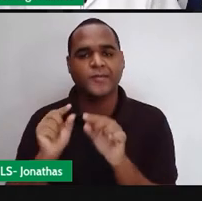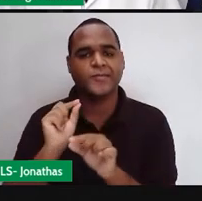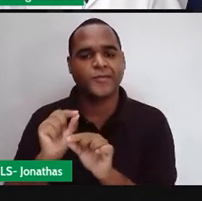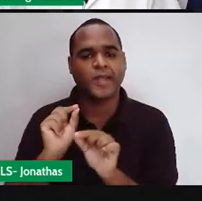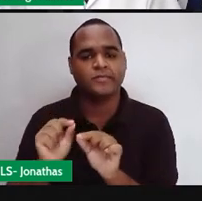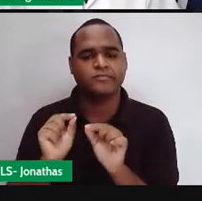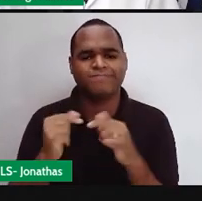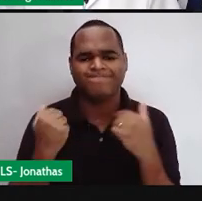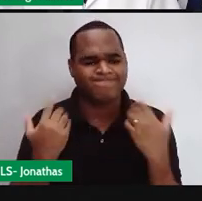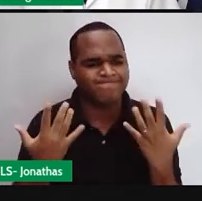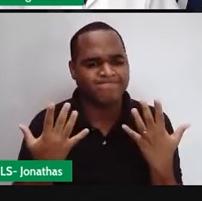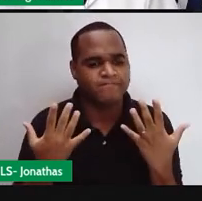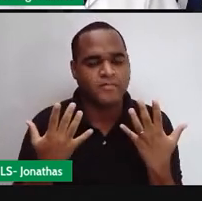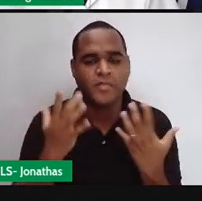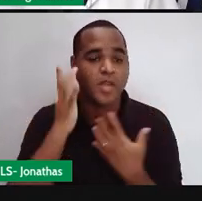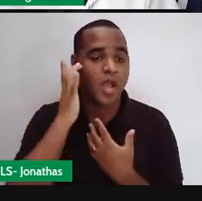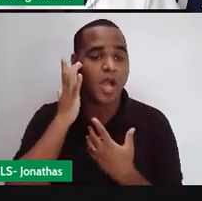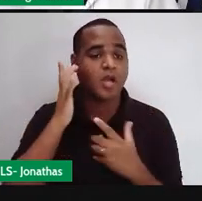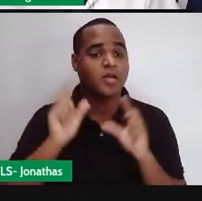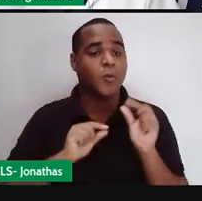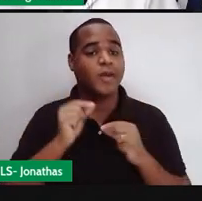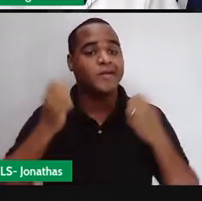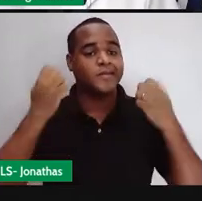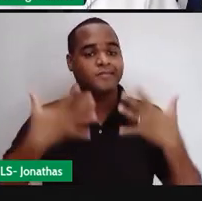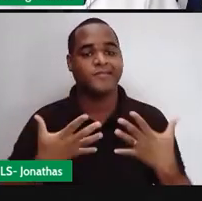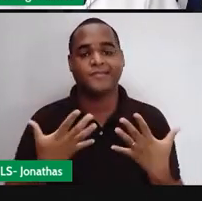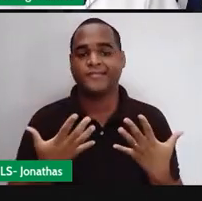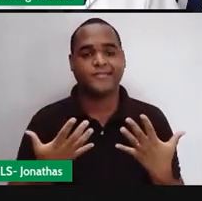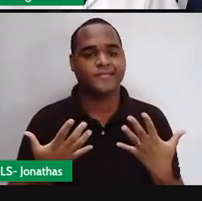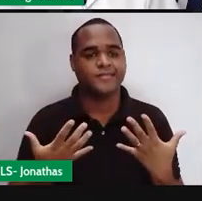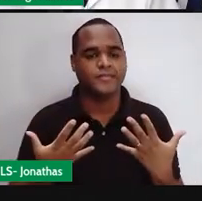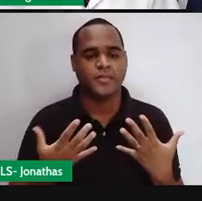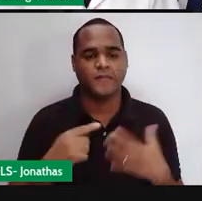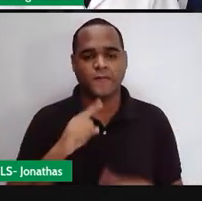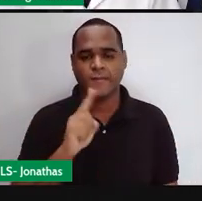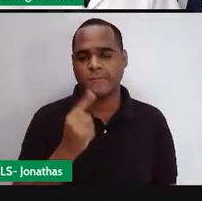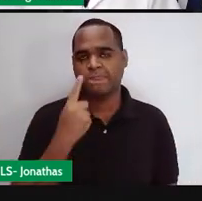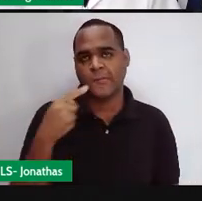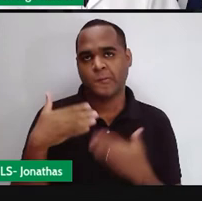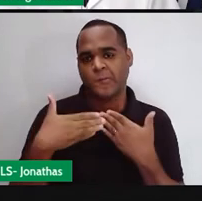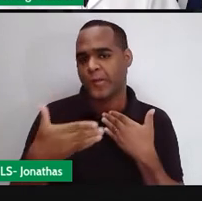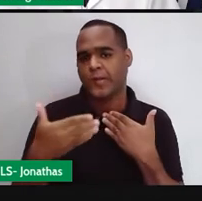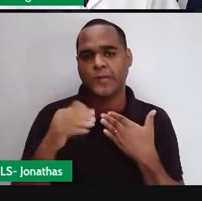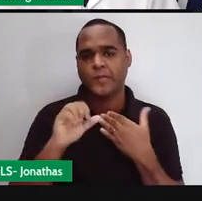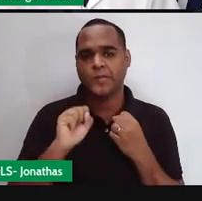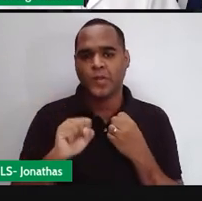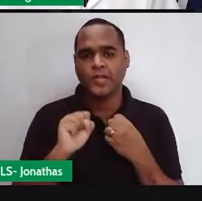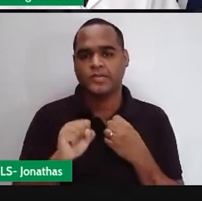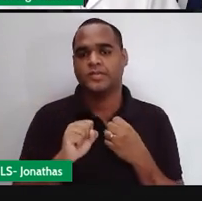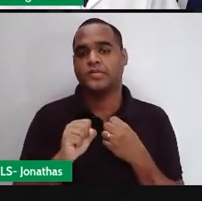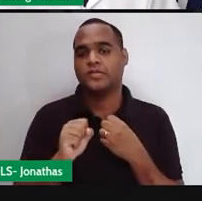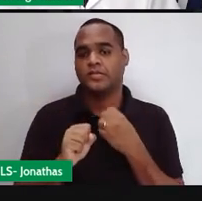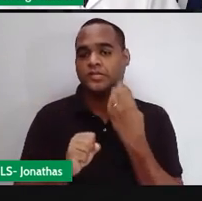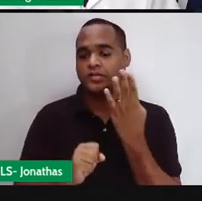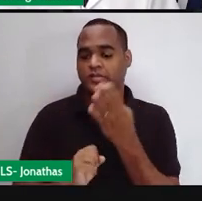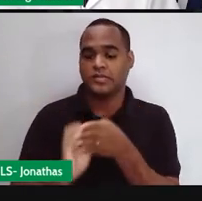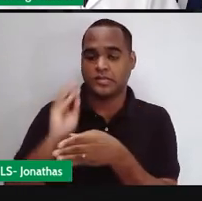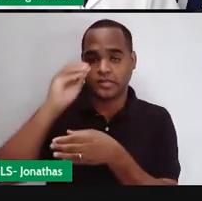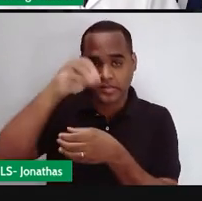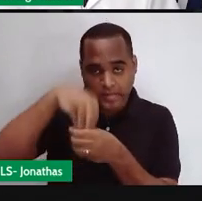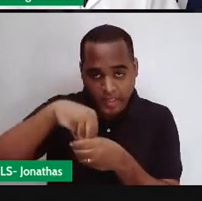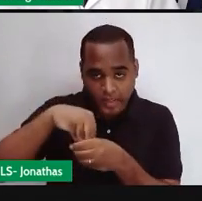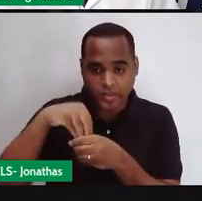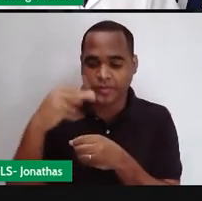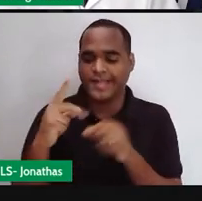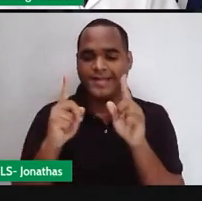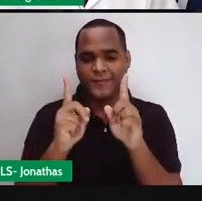Como é que você acha que serão os ângulos internos do